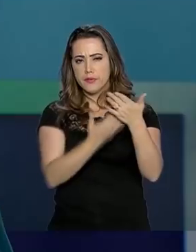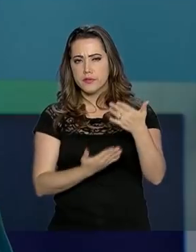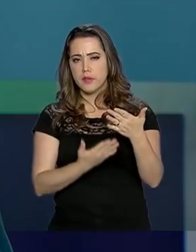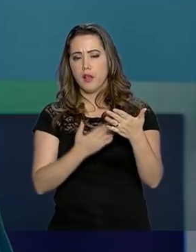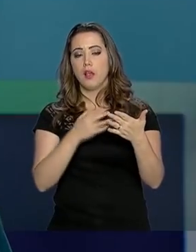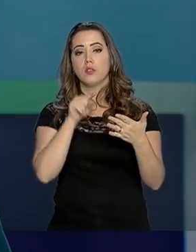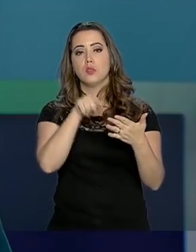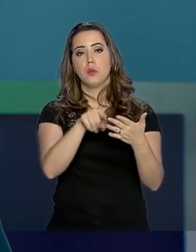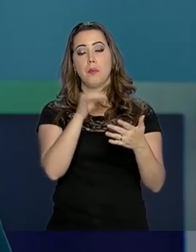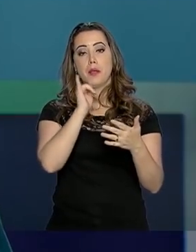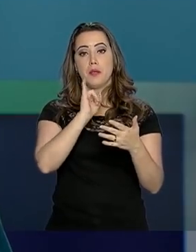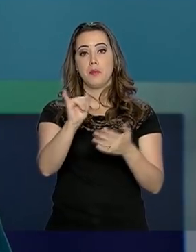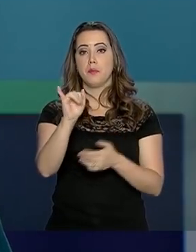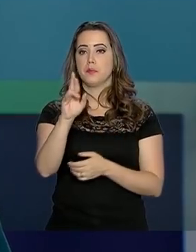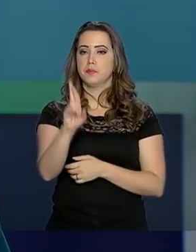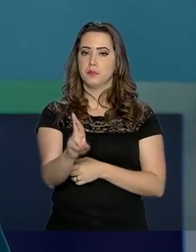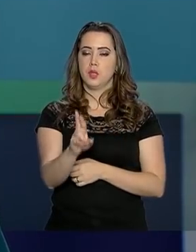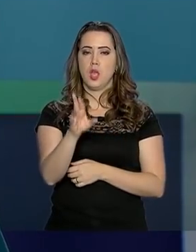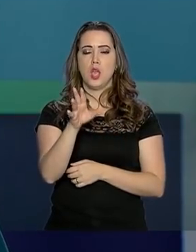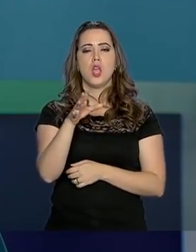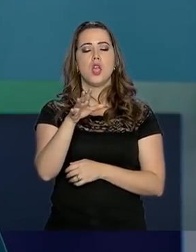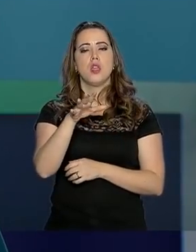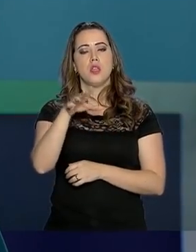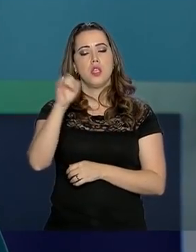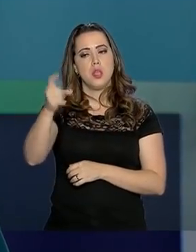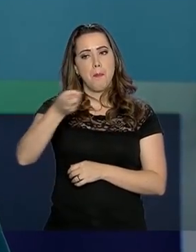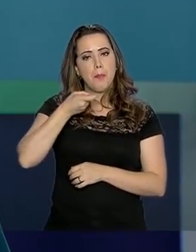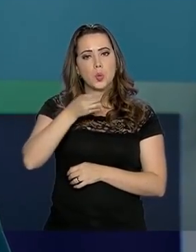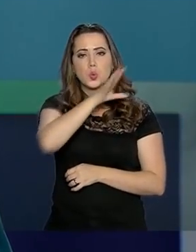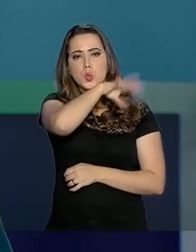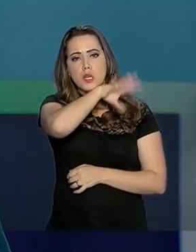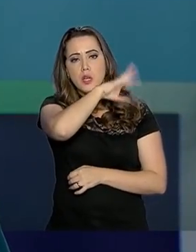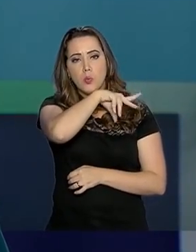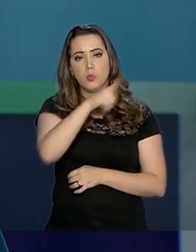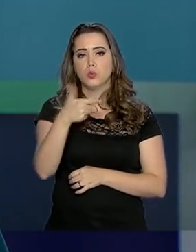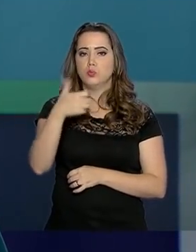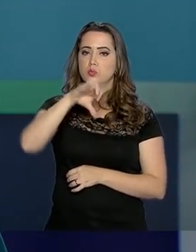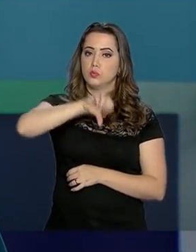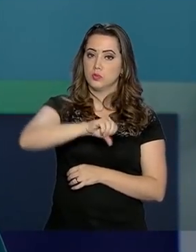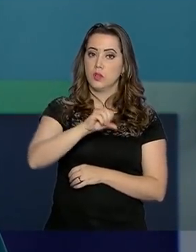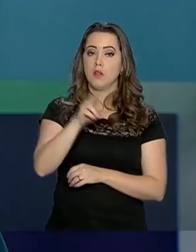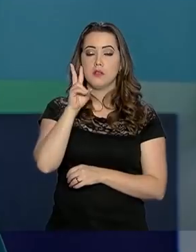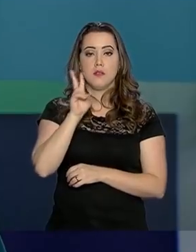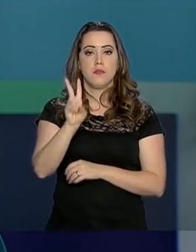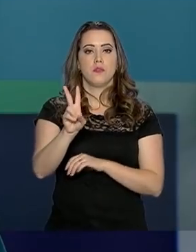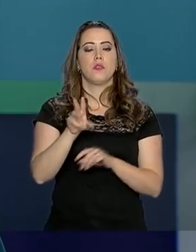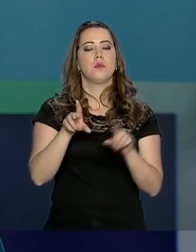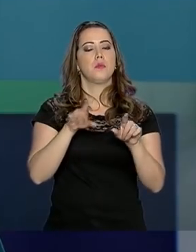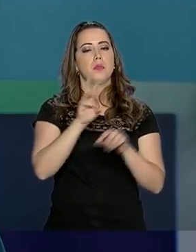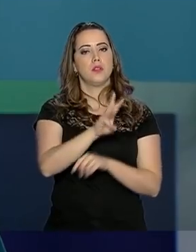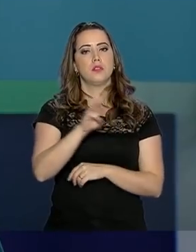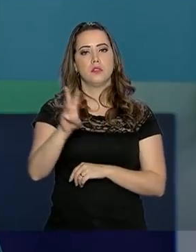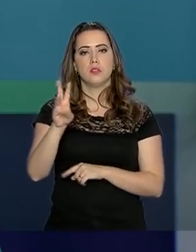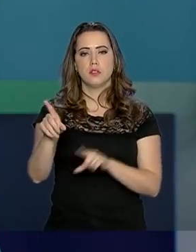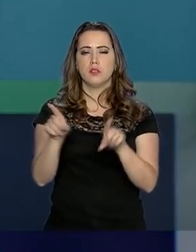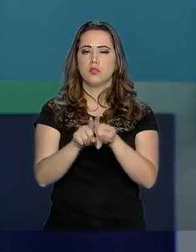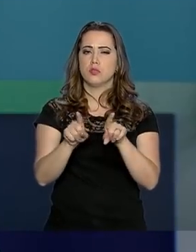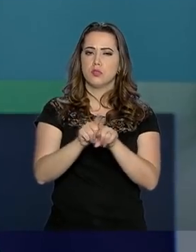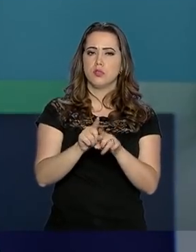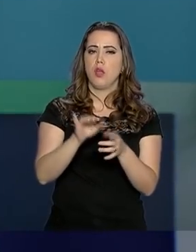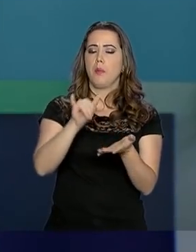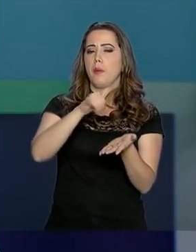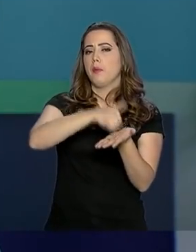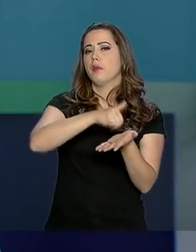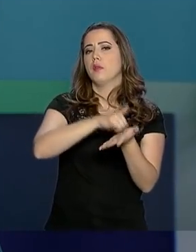rendimento para a declaração do Imposto de Renda de 2019. A consulta pode ser feita pela internet e também pelo